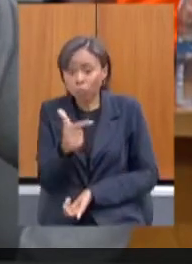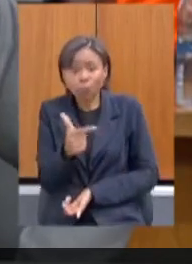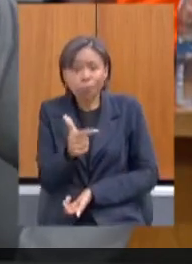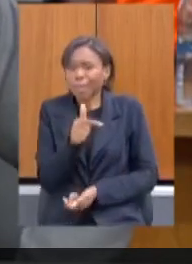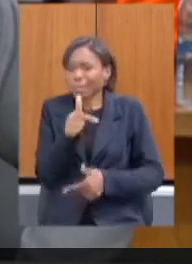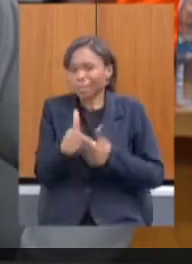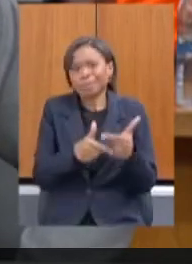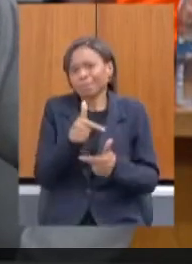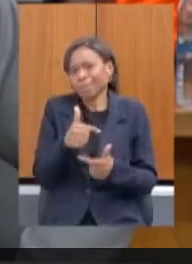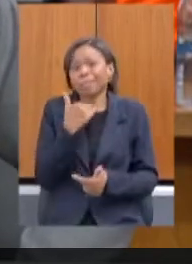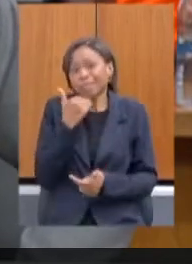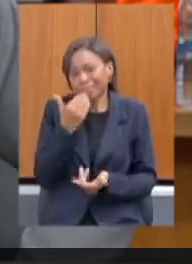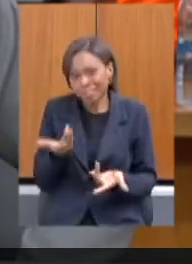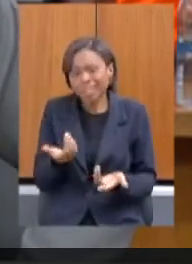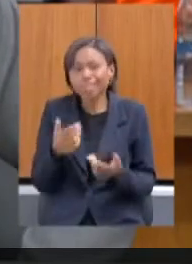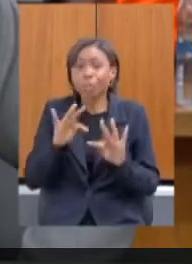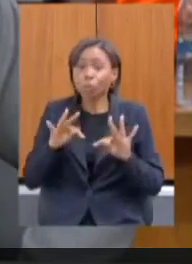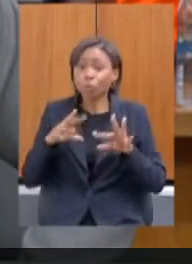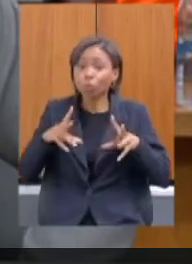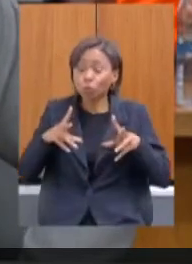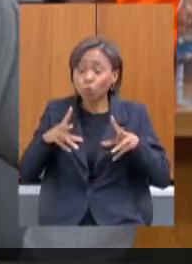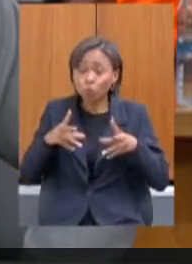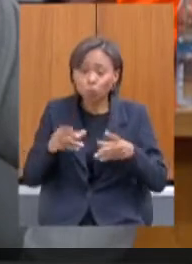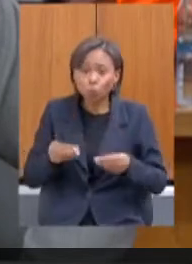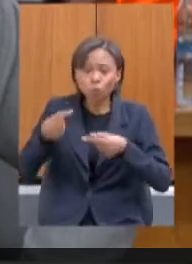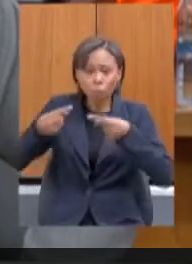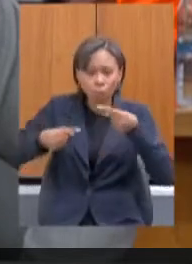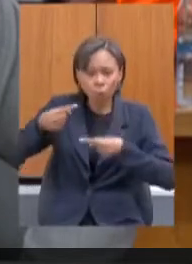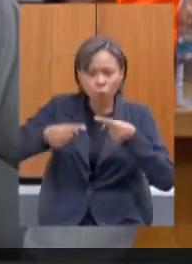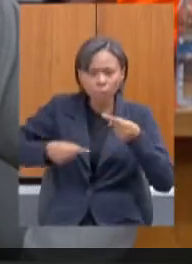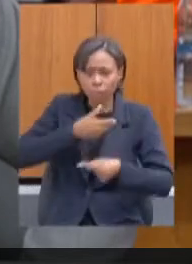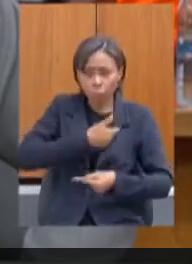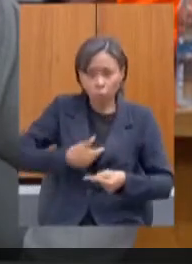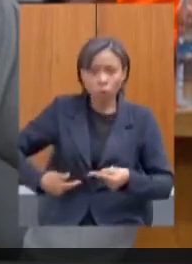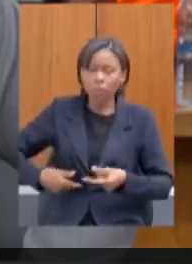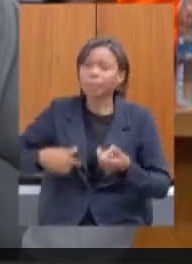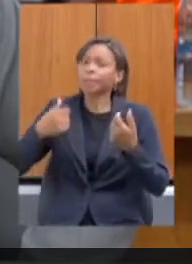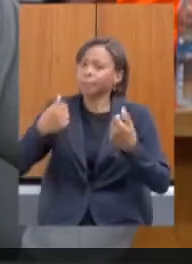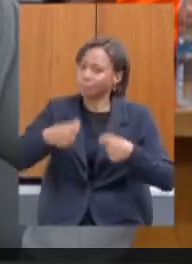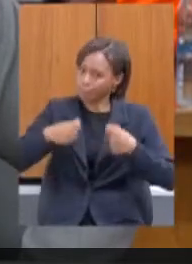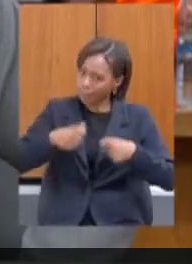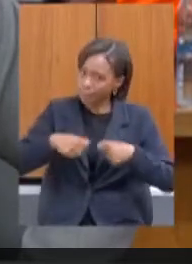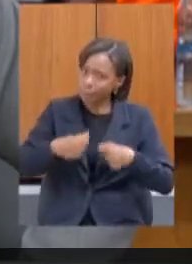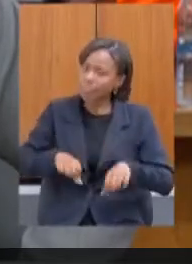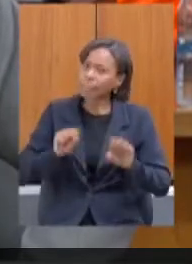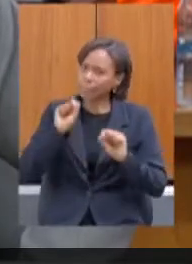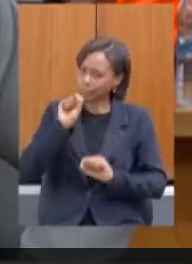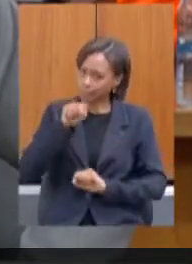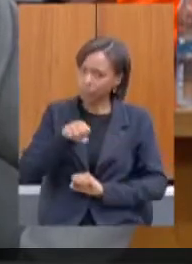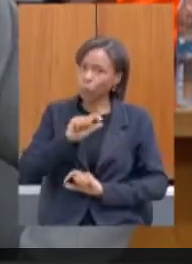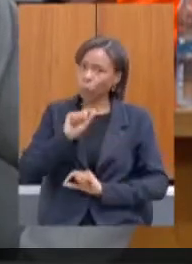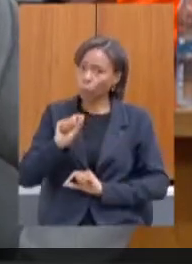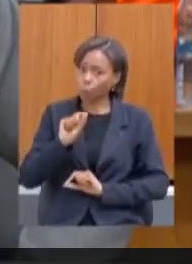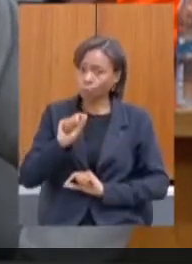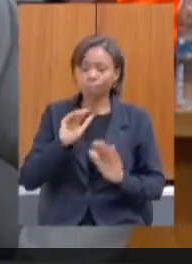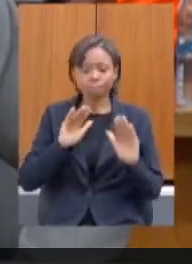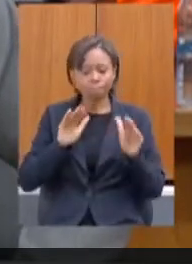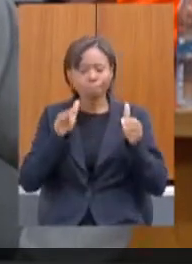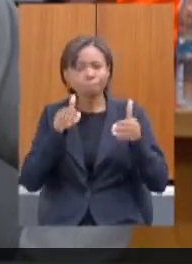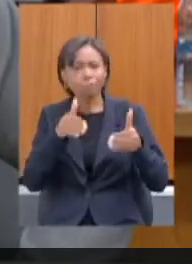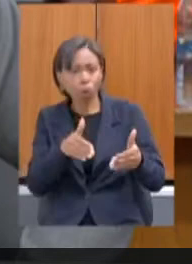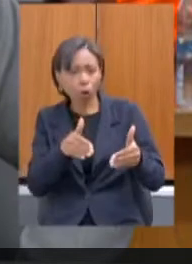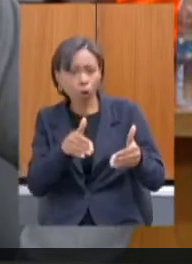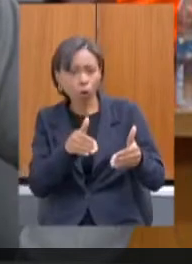Então, acho que todas as nossas políticas públicas elas têm que sim, eu acho que concordamos nesse ponto, estarem focadas no